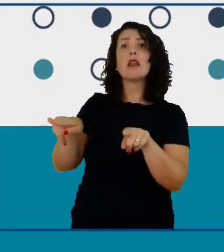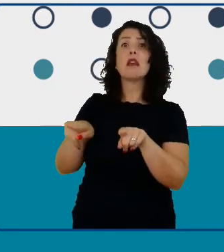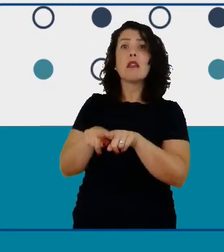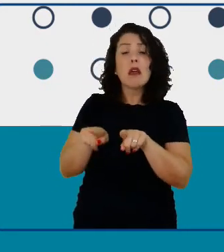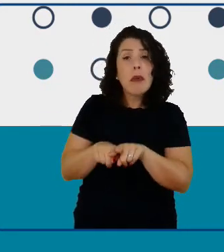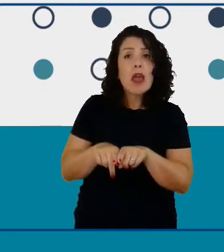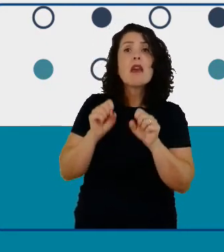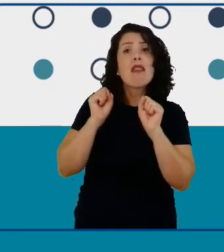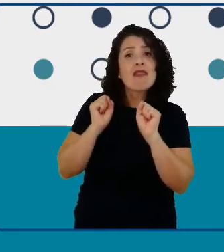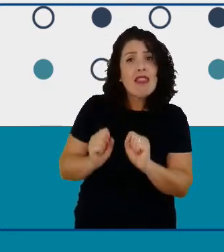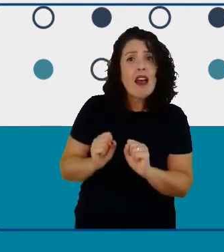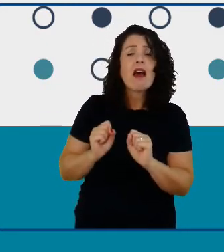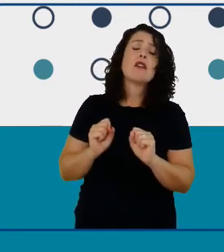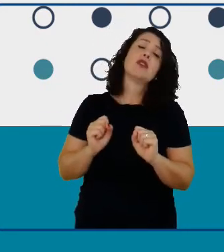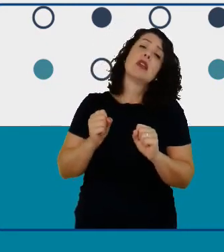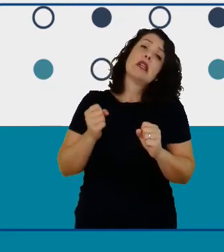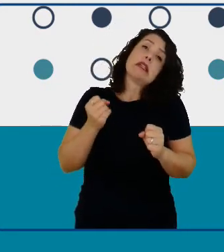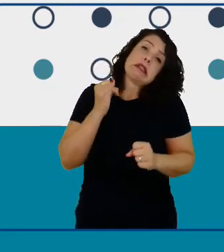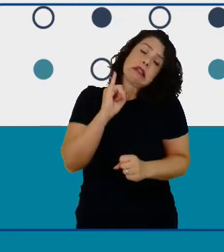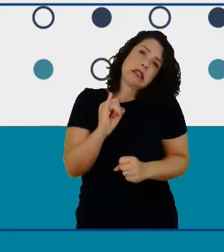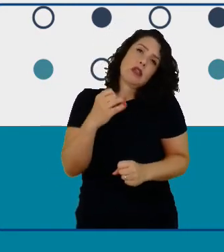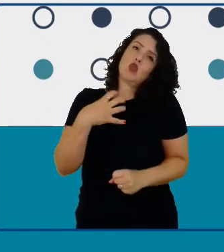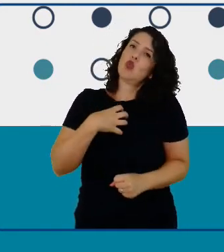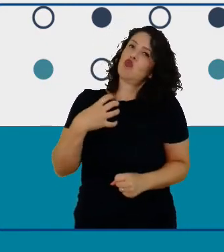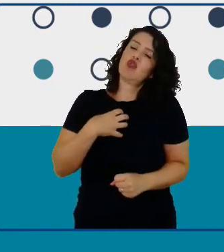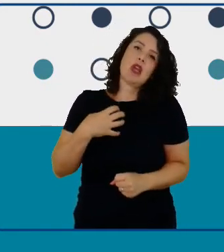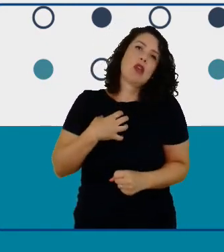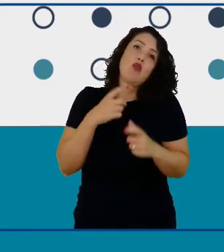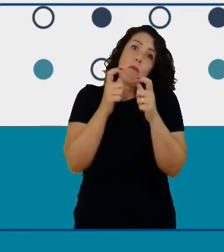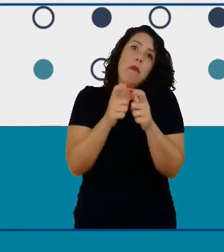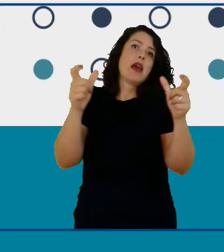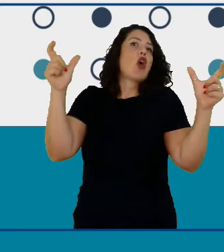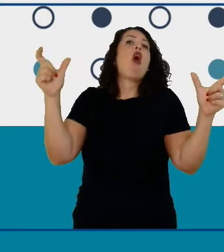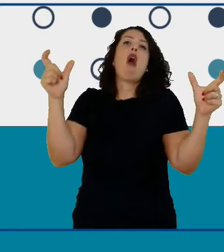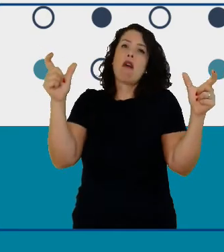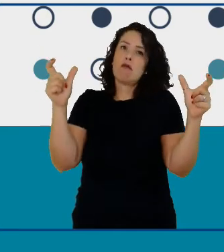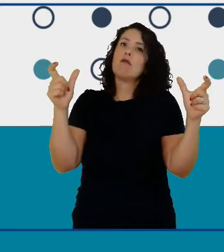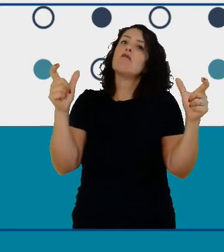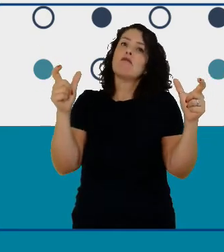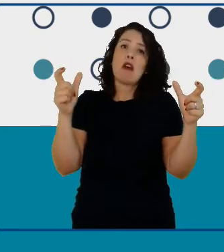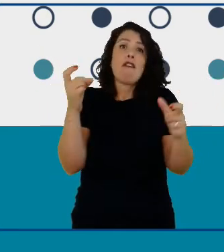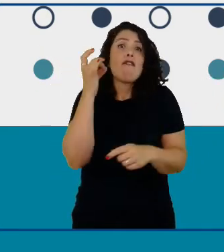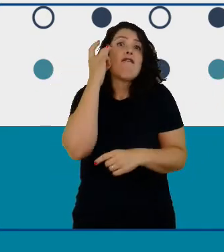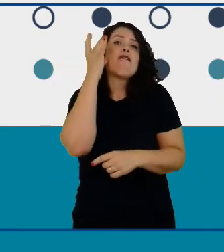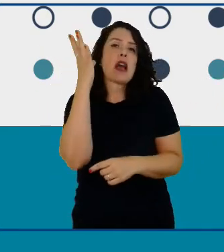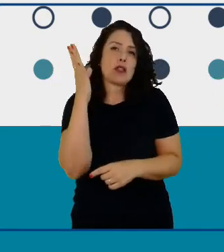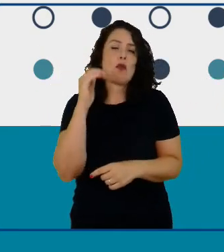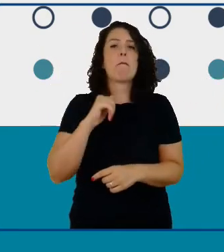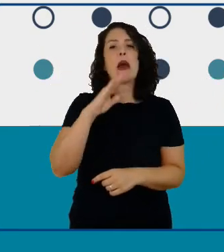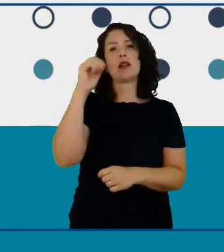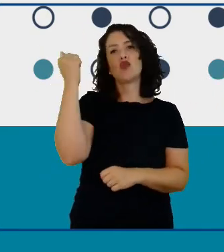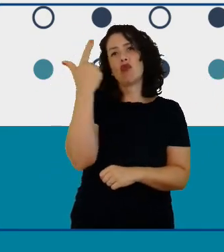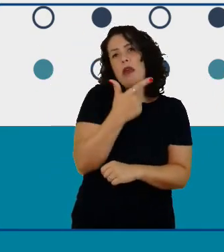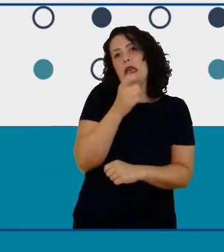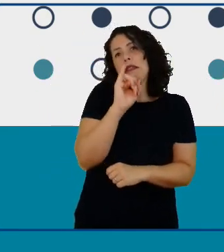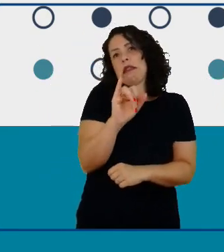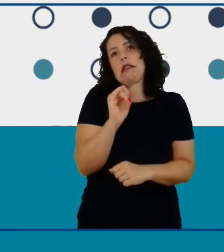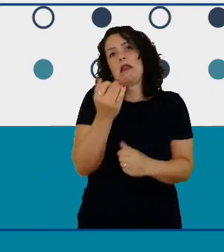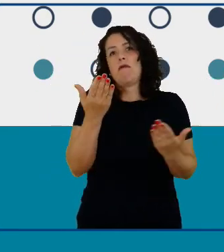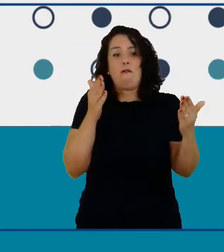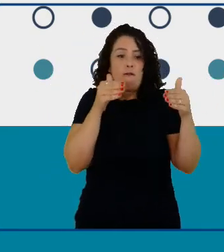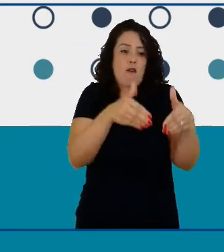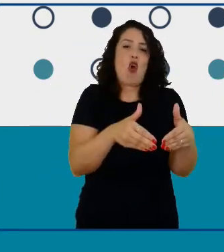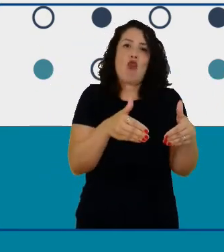ampla e menos individualizada talvez seja mais fácil esse contato muitas vezes eu mesma como na época que eu era